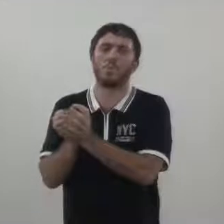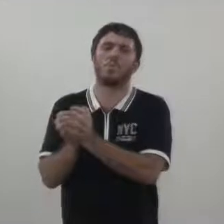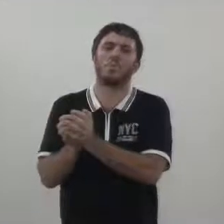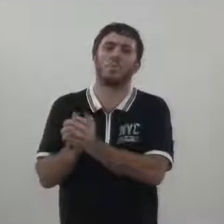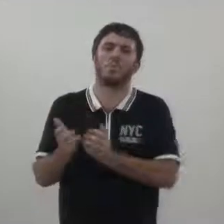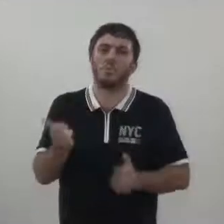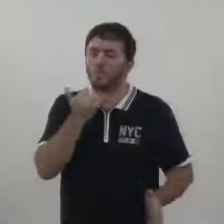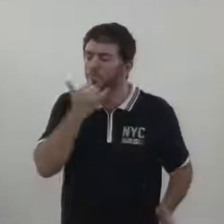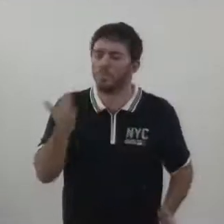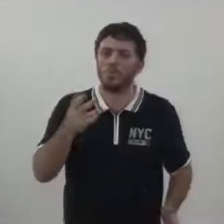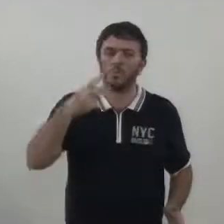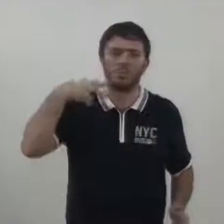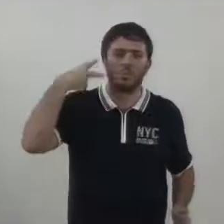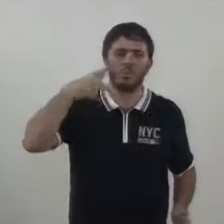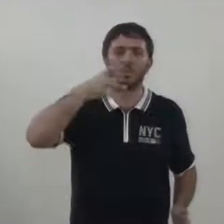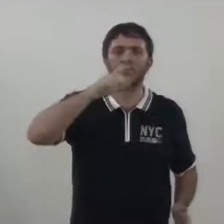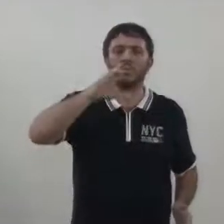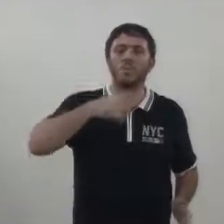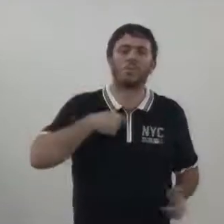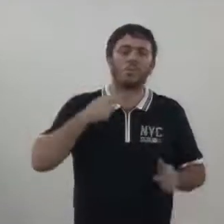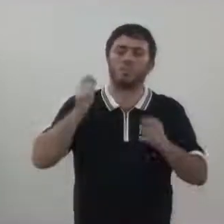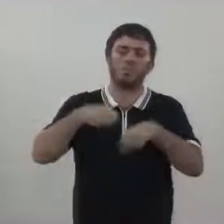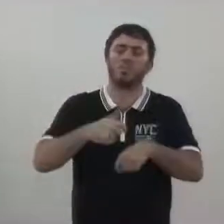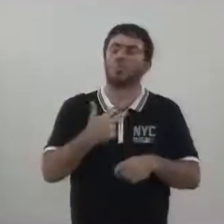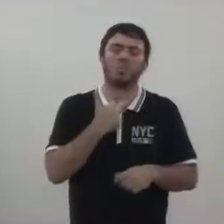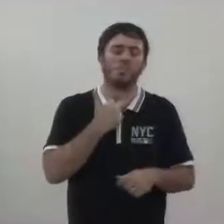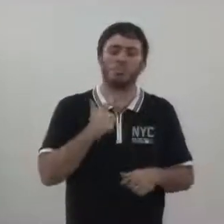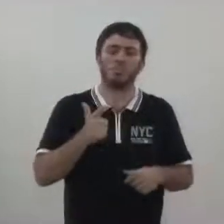para o vereador Edson PC da impossibilidade.